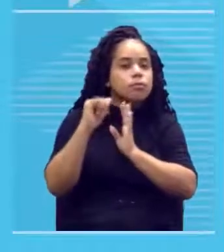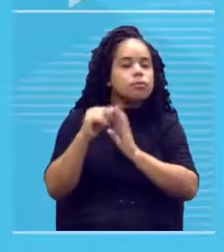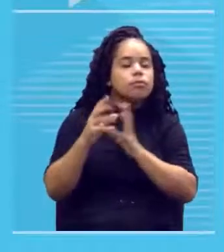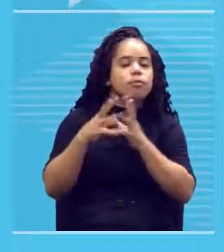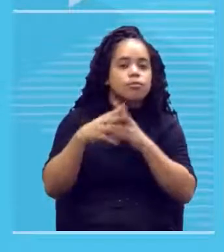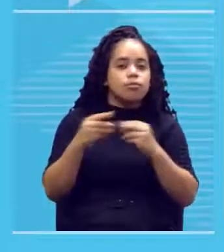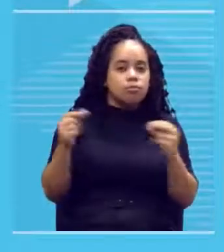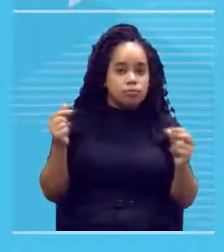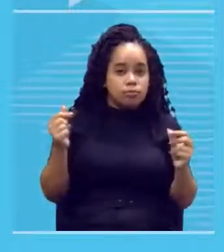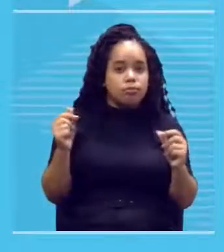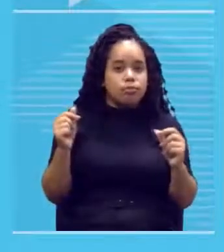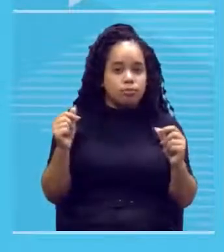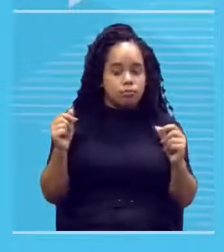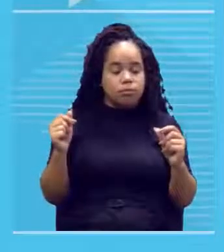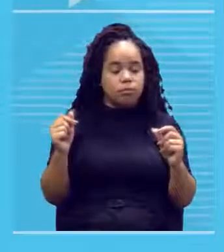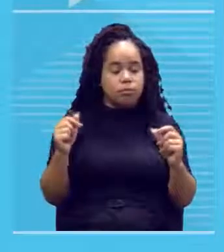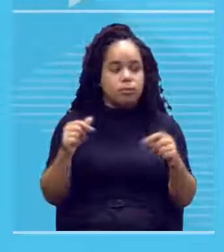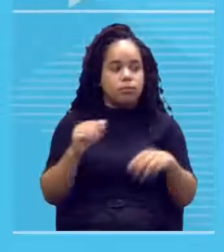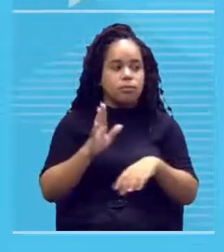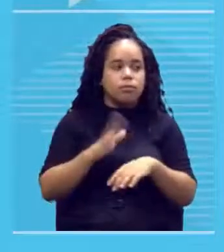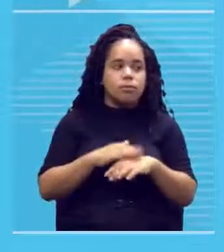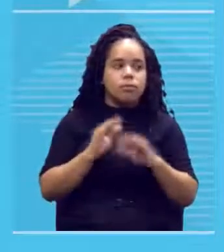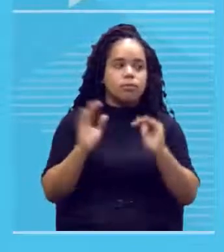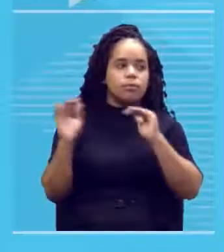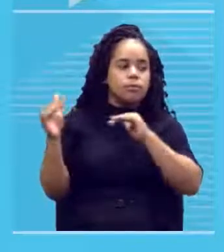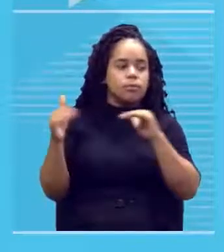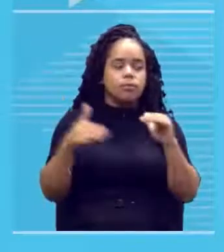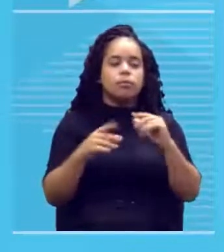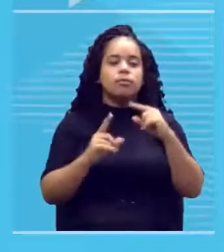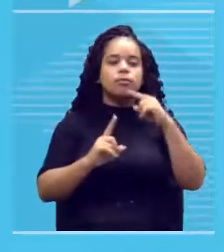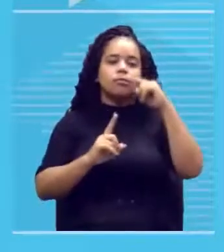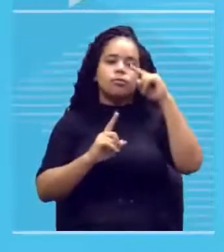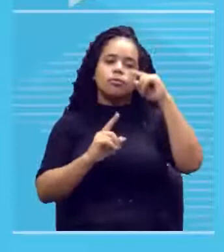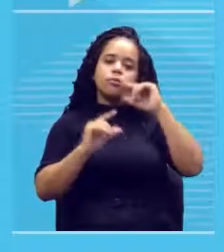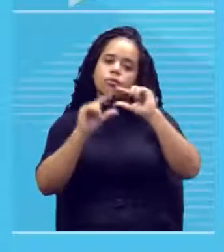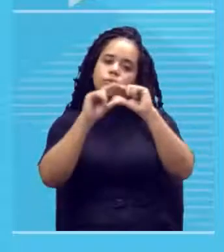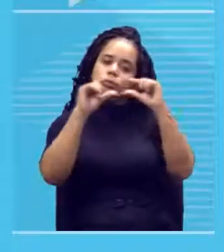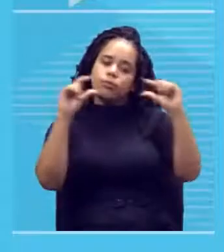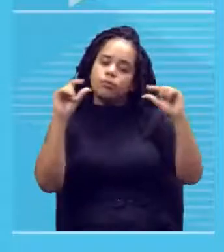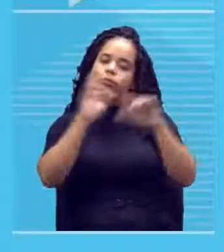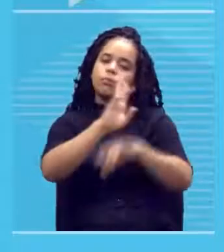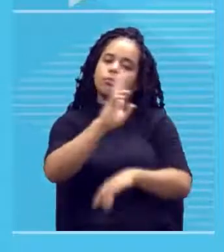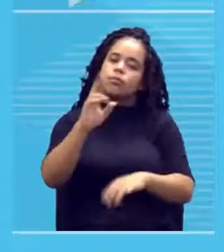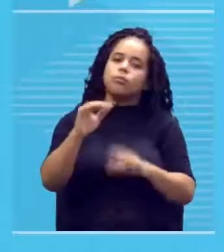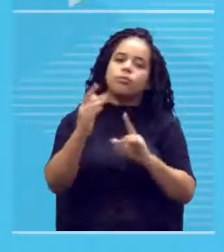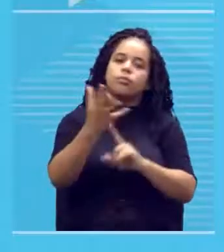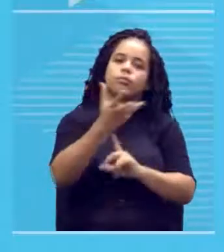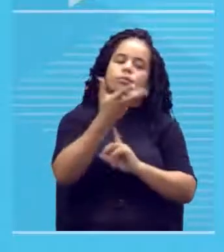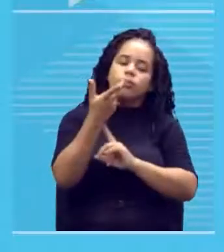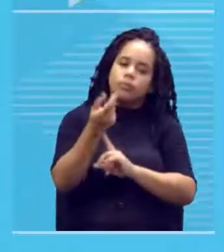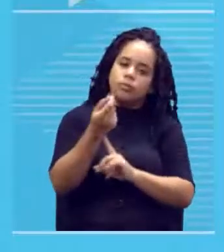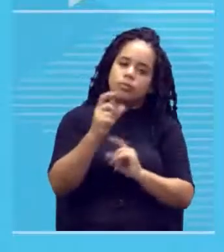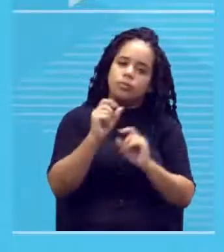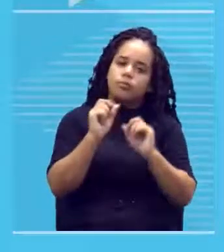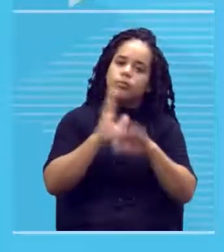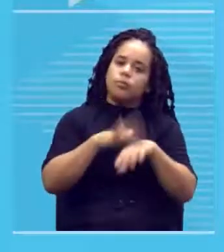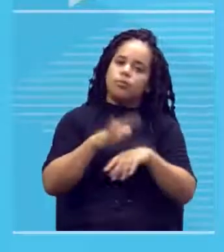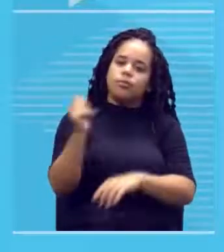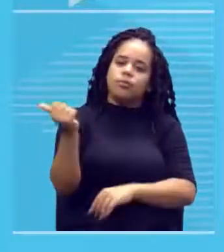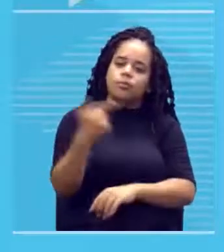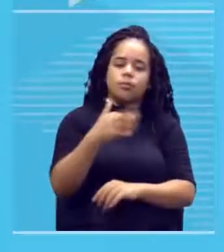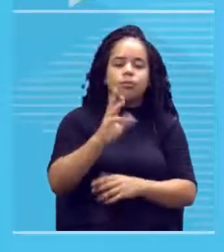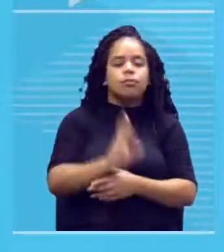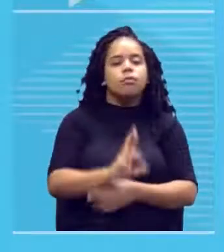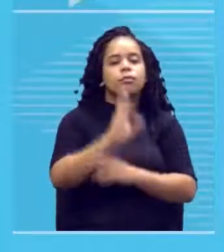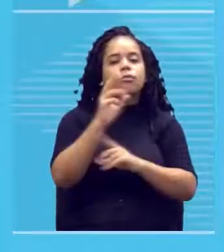dissolvem e ficam ali mais na questão do título da obra do que no que elas realmente representam, porque elas são